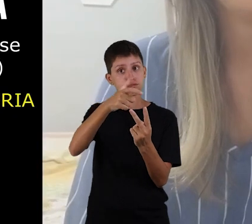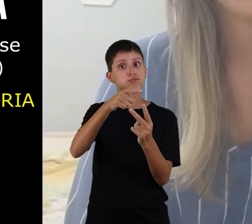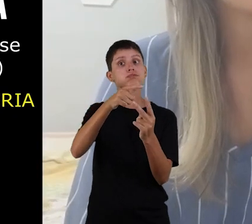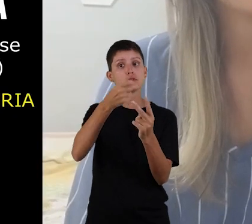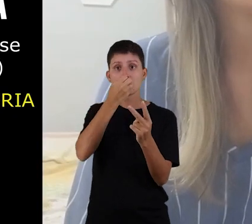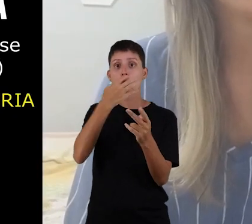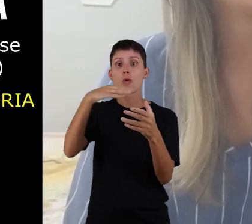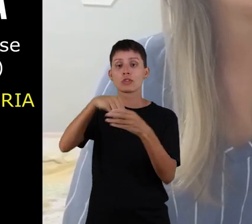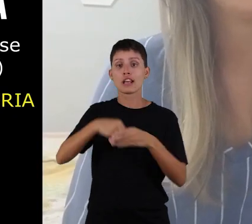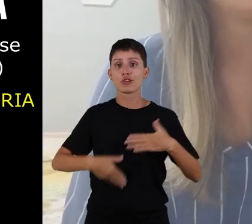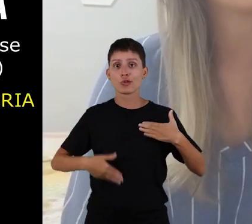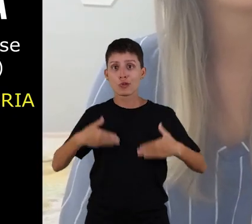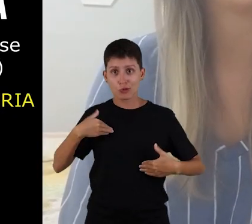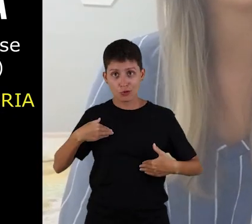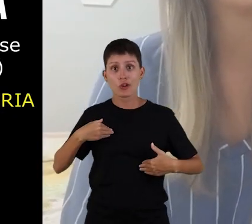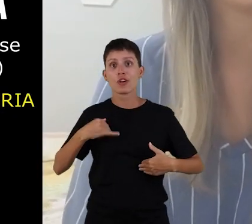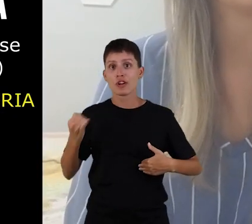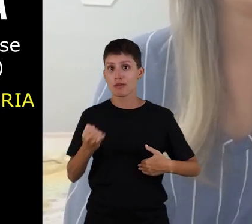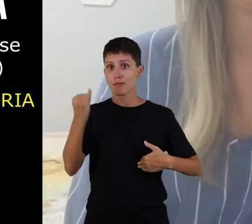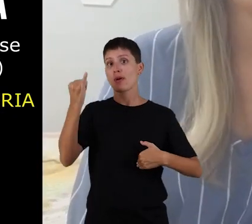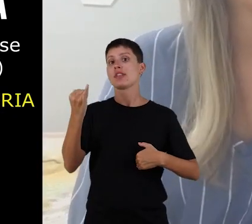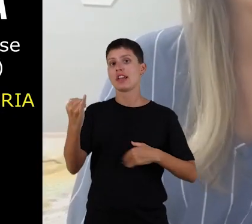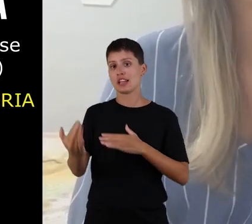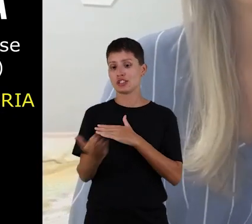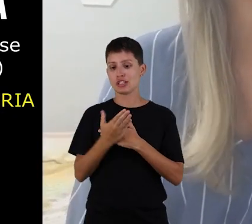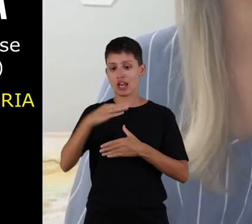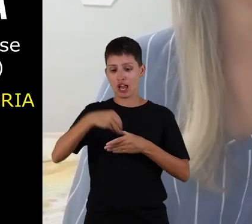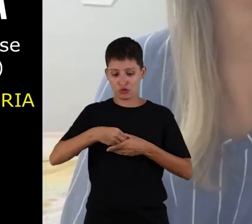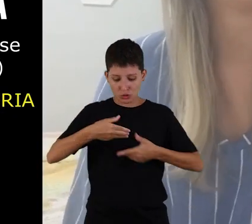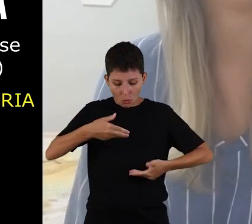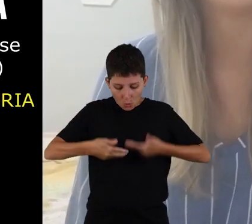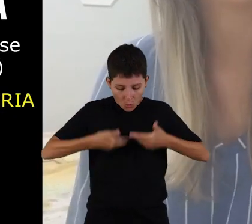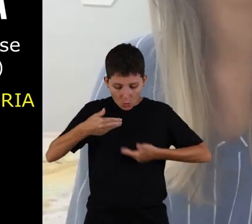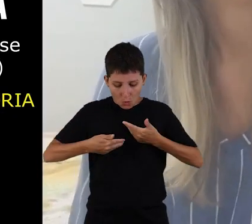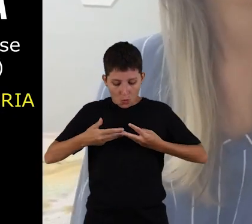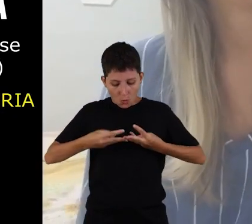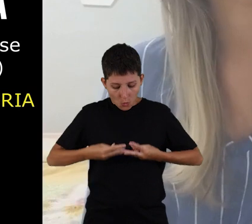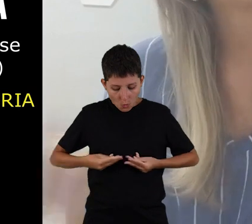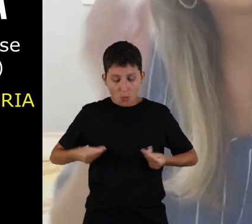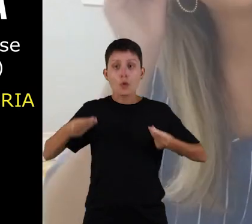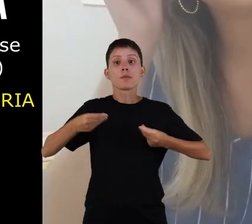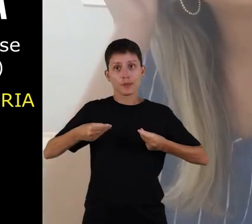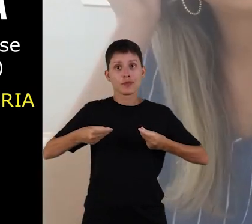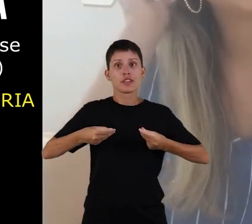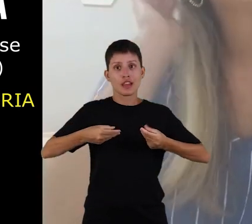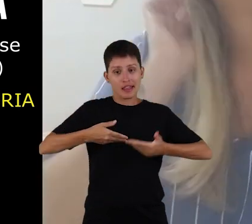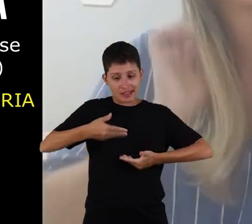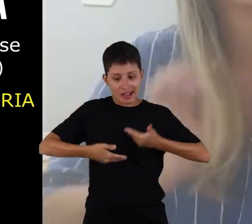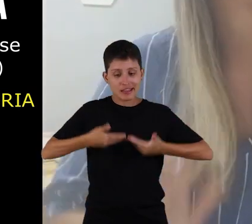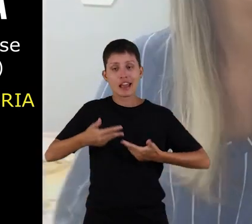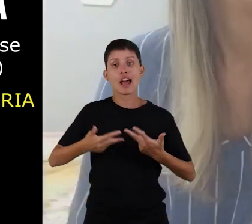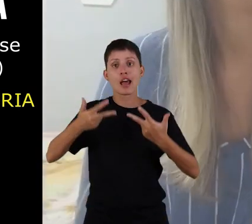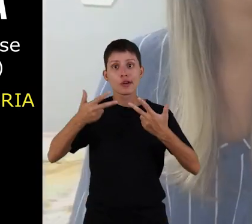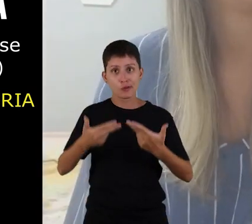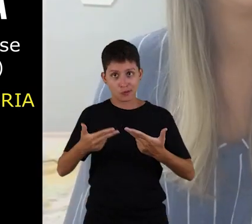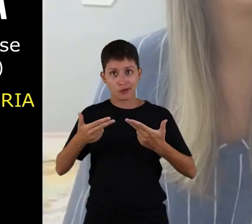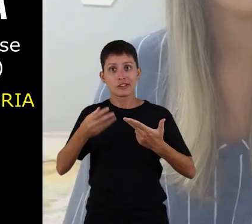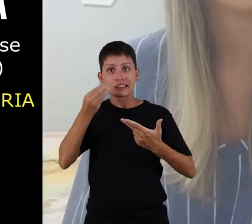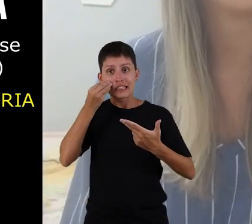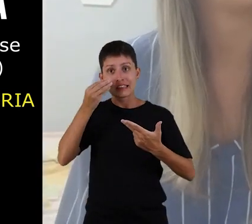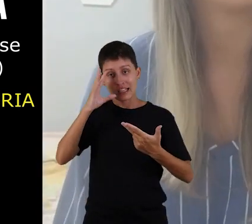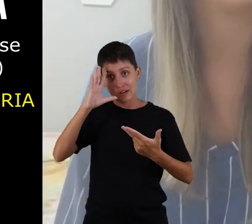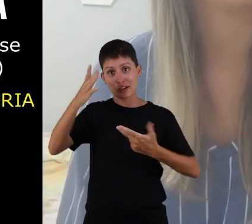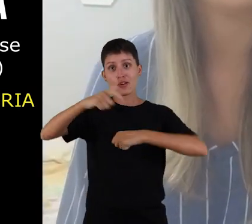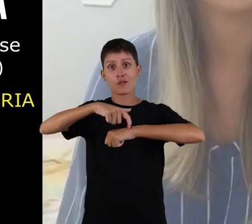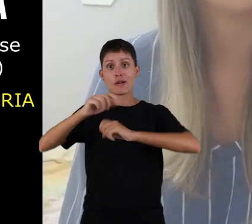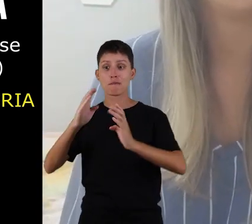essa liberação, tanto de citocinas pró-inflamatórias quanto anti-inflamatórias, para um tratamento, né, no caso, frente